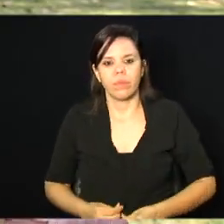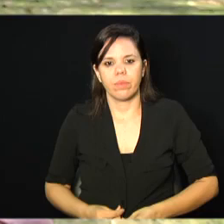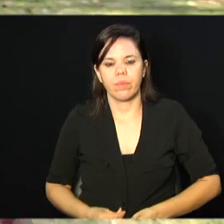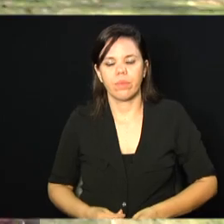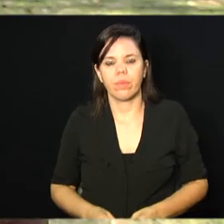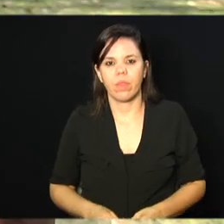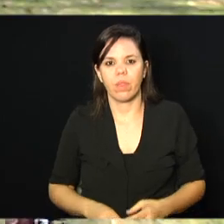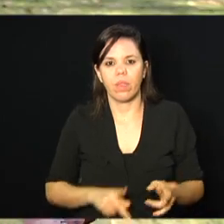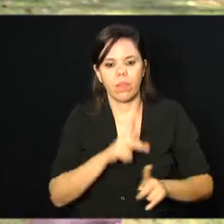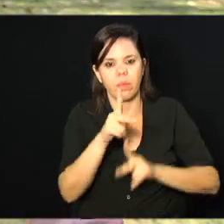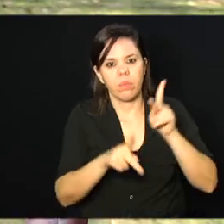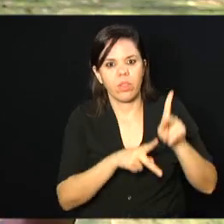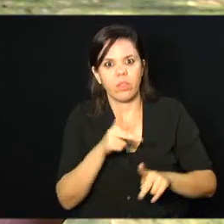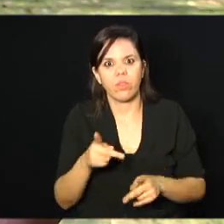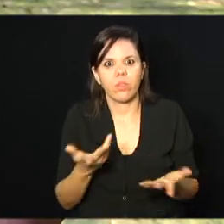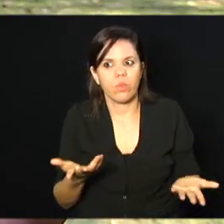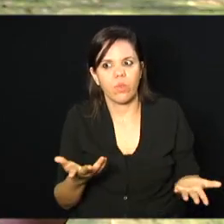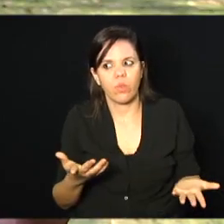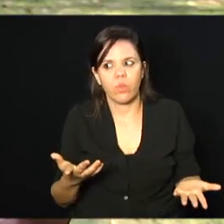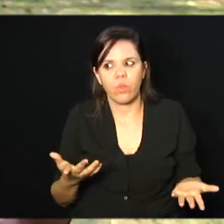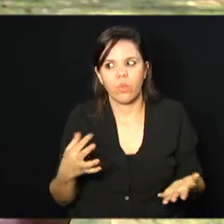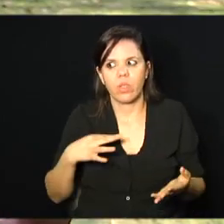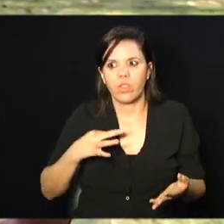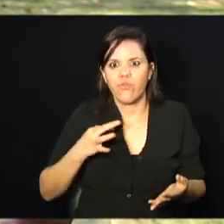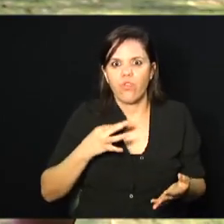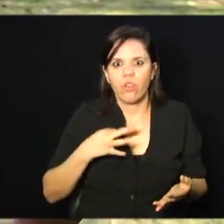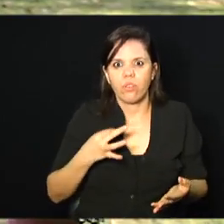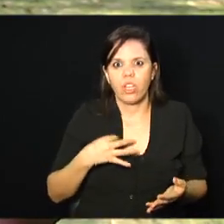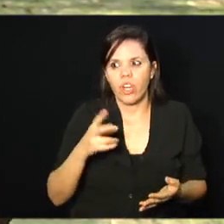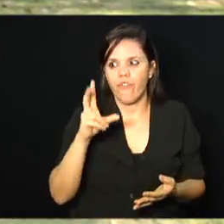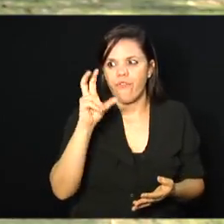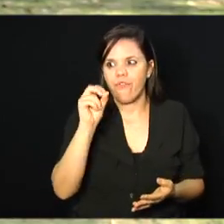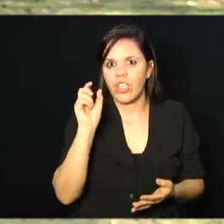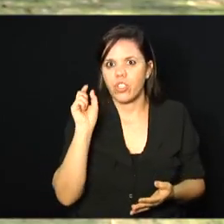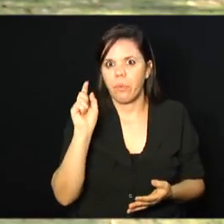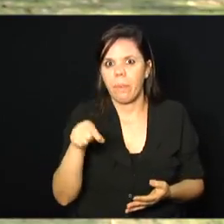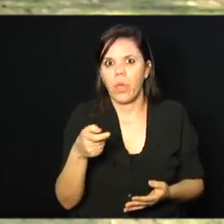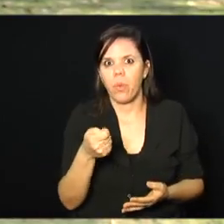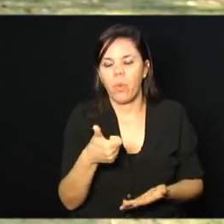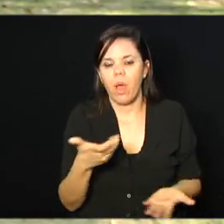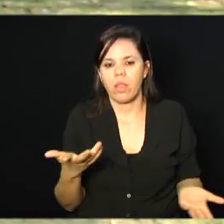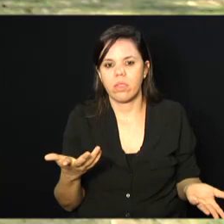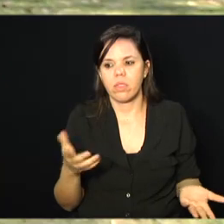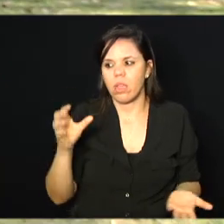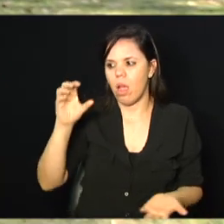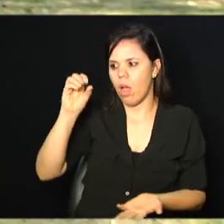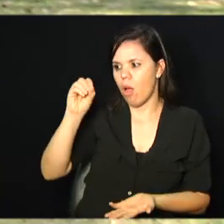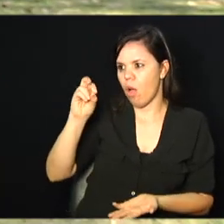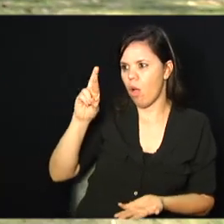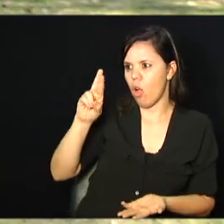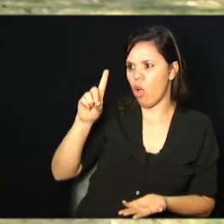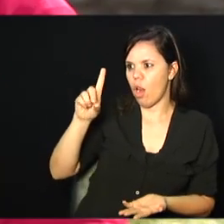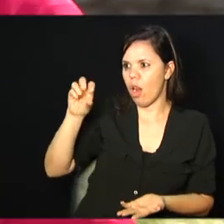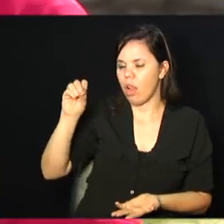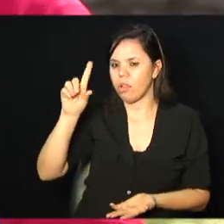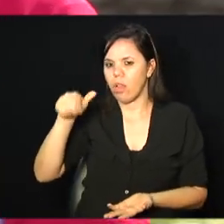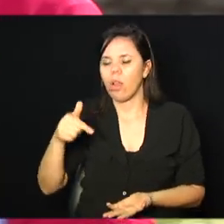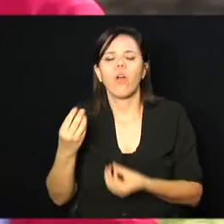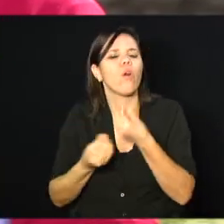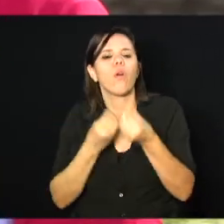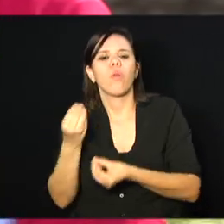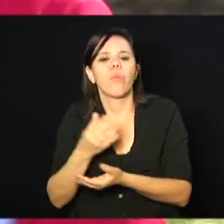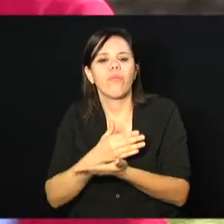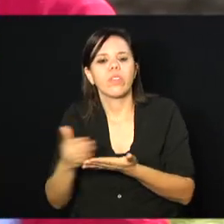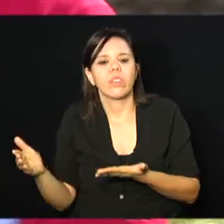são quase 20 mil voluntários. O Orlando é um deles, né, Orlando? Como é que você chegou até o projeto? É... Eu